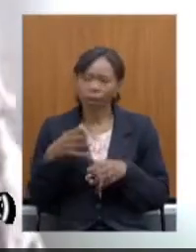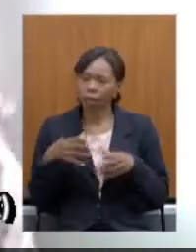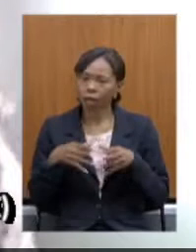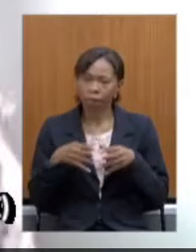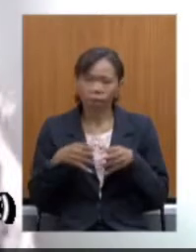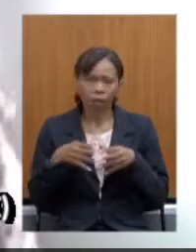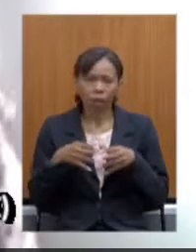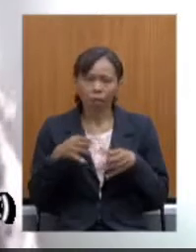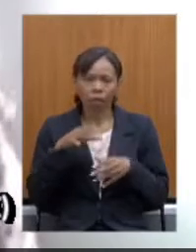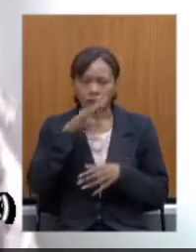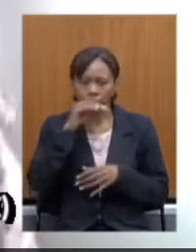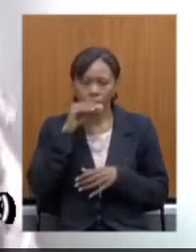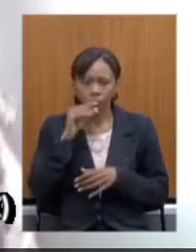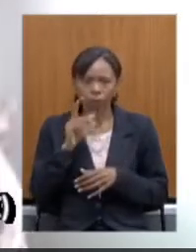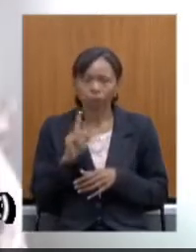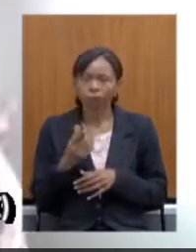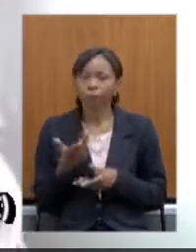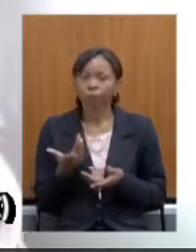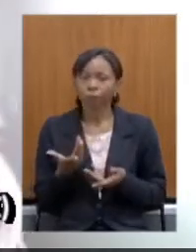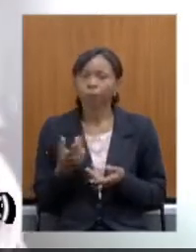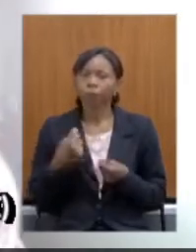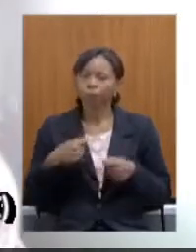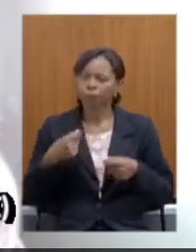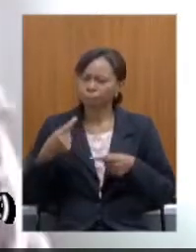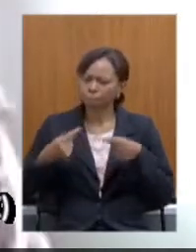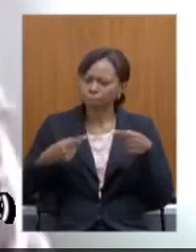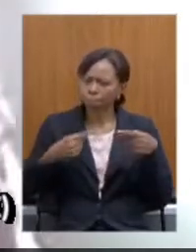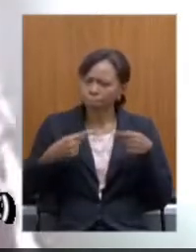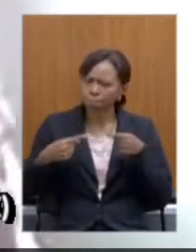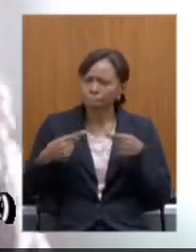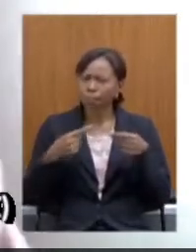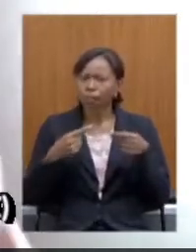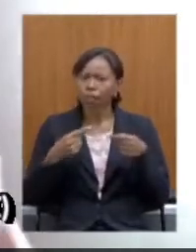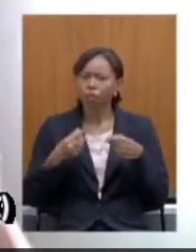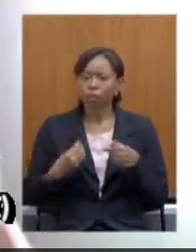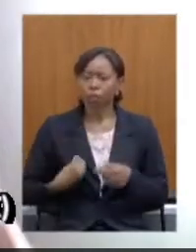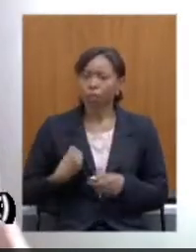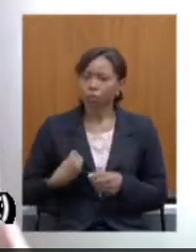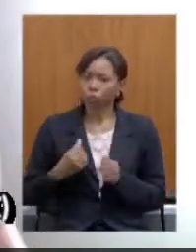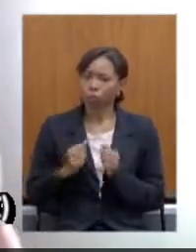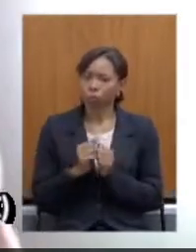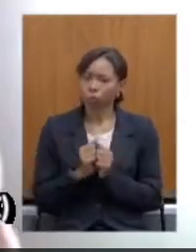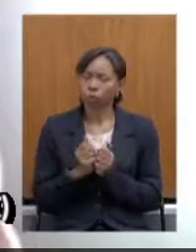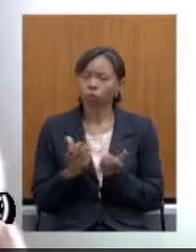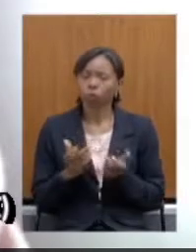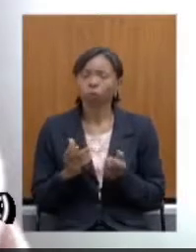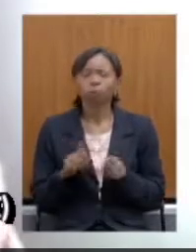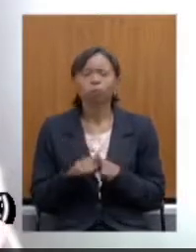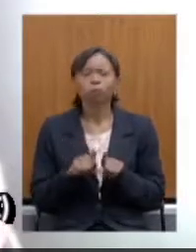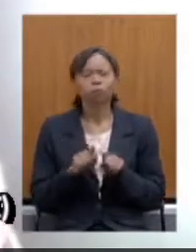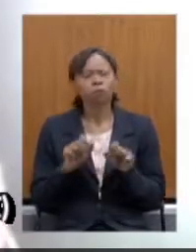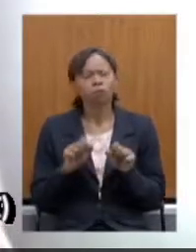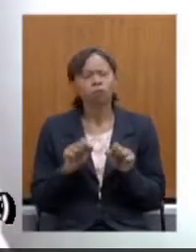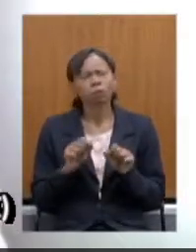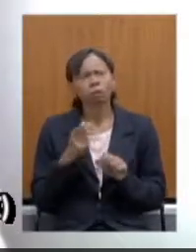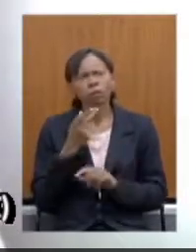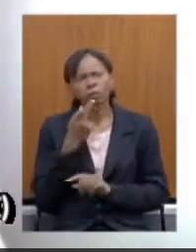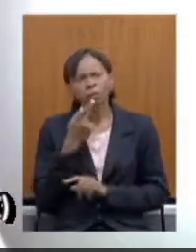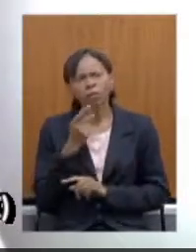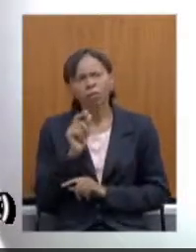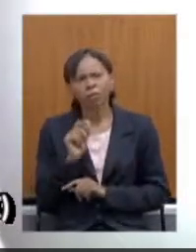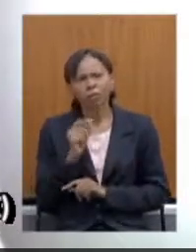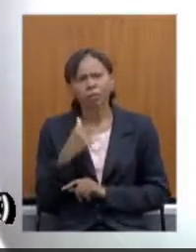precisamos ter debate amplo com participação e queria reforçar algo que eu achei preocupante